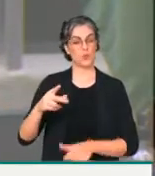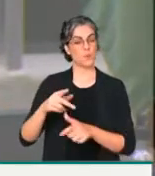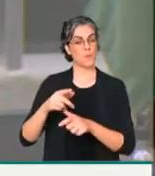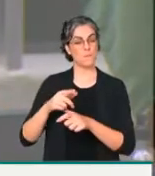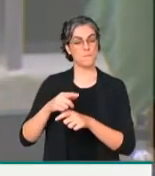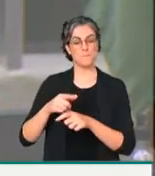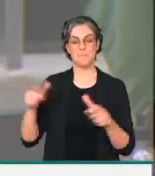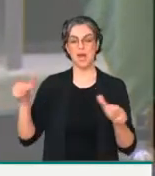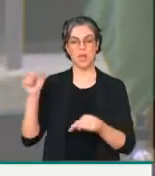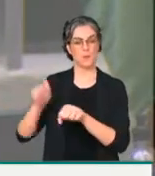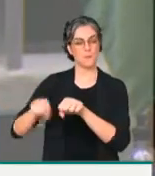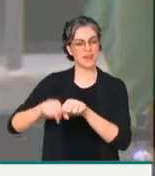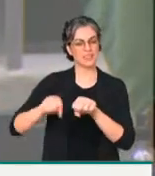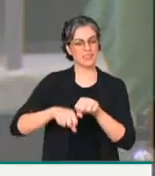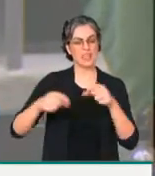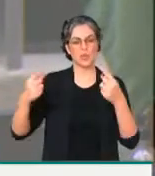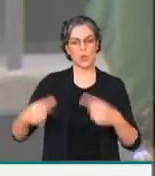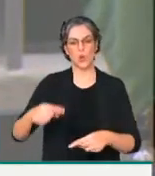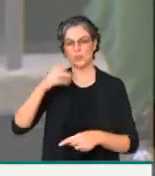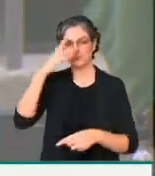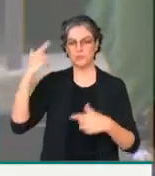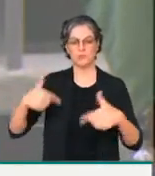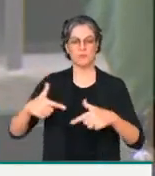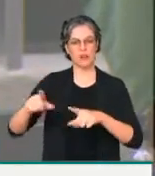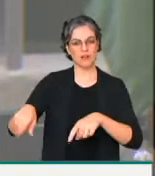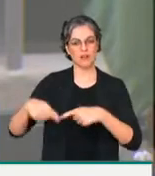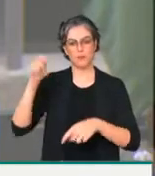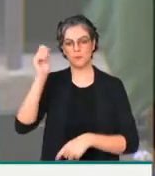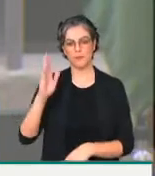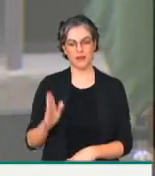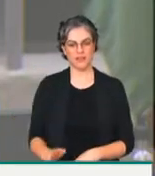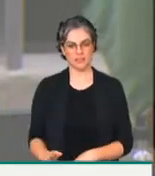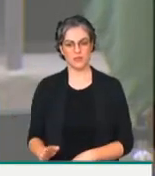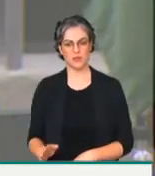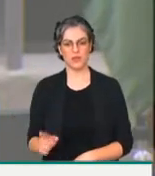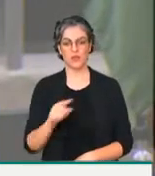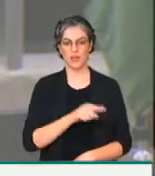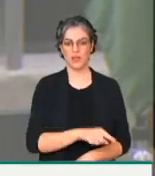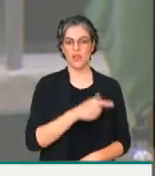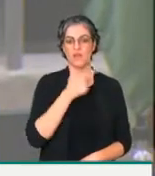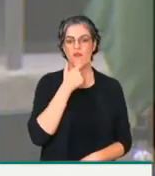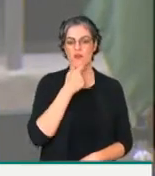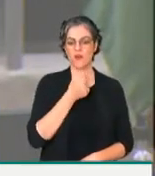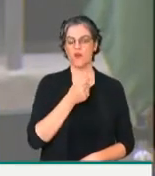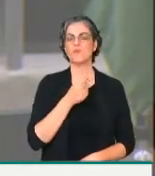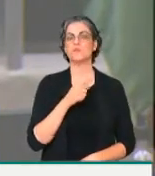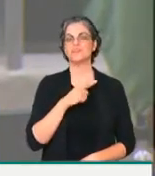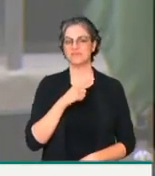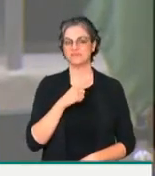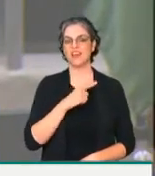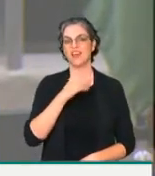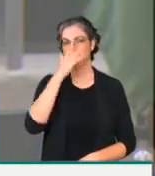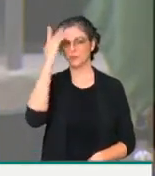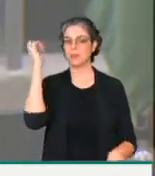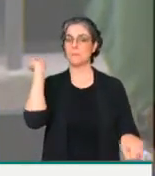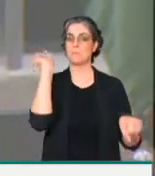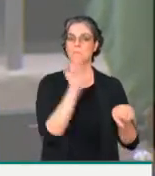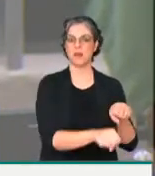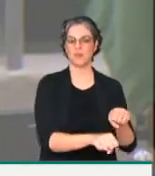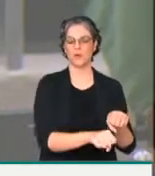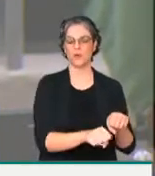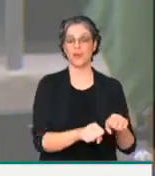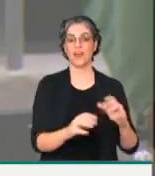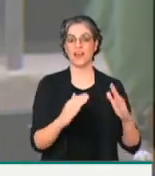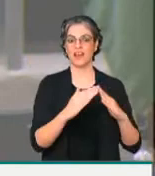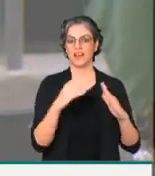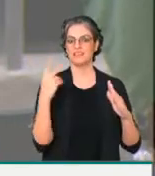contra trabalhadores e trabalhadoras do campo no Brasil, ele foi executado na sua